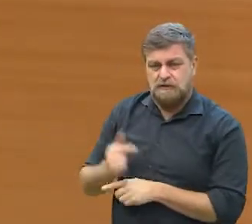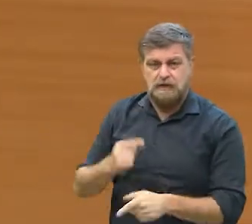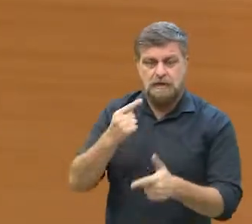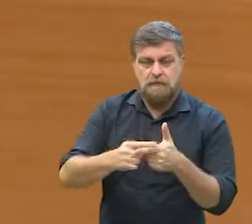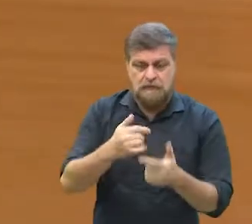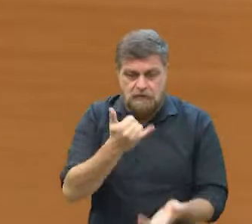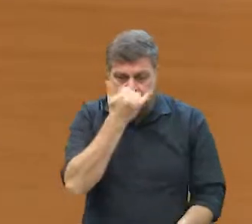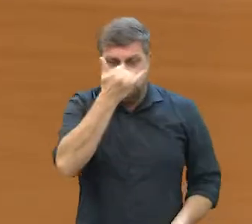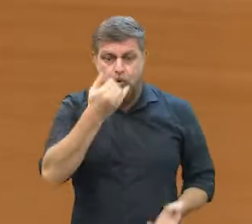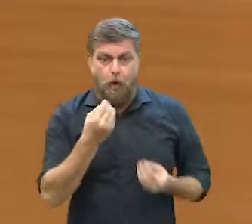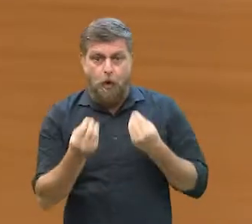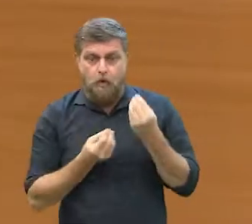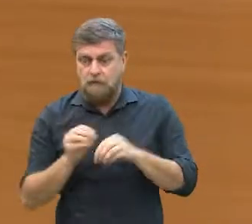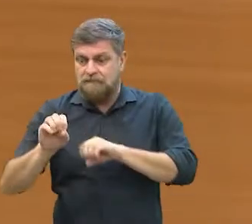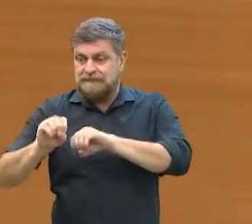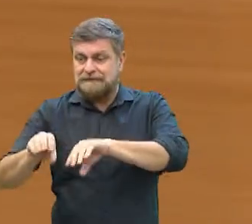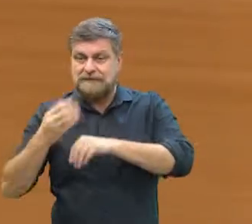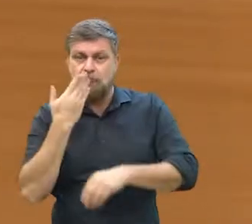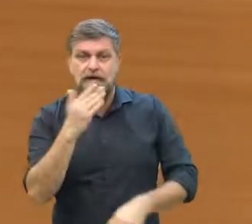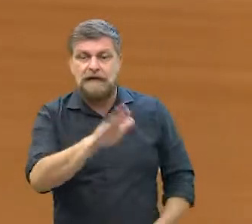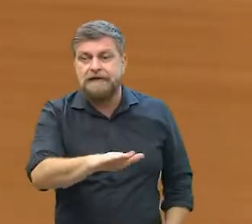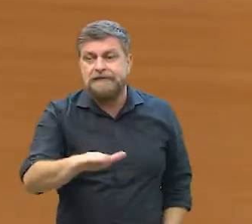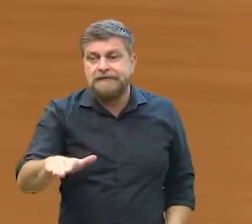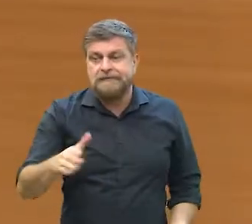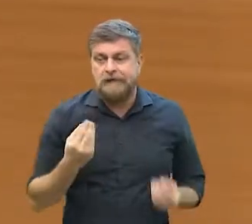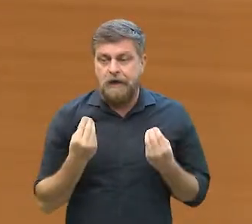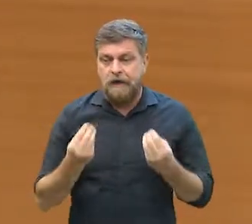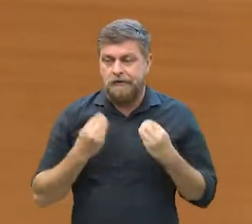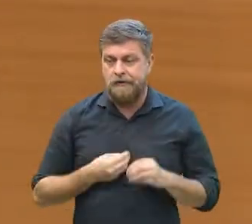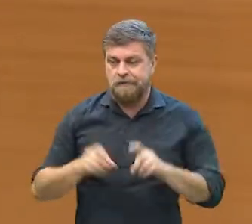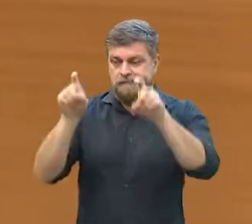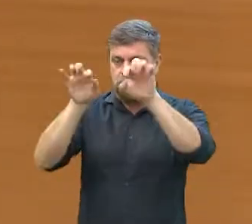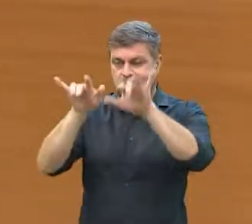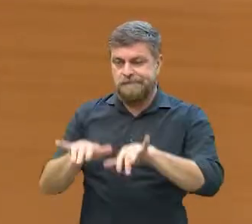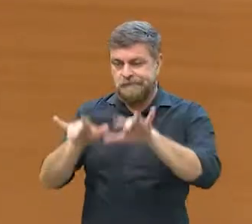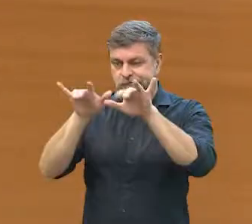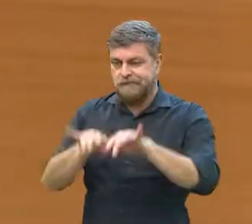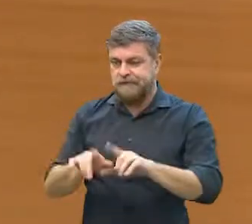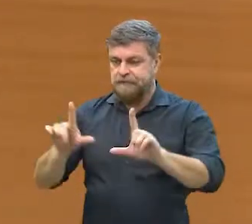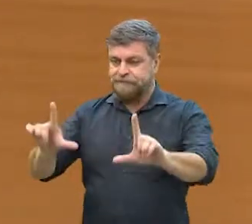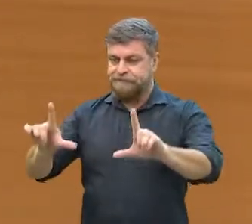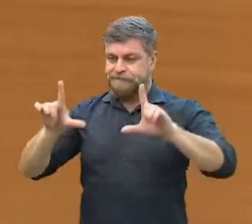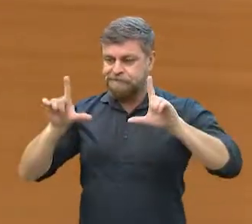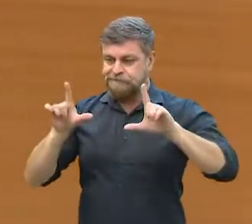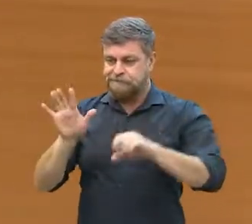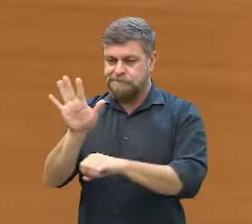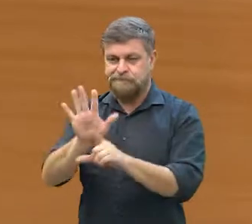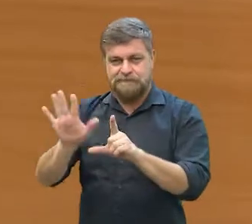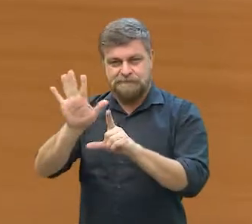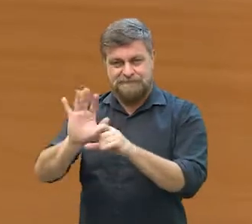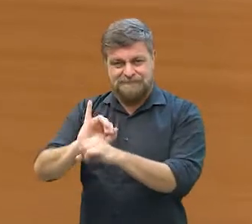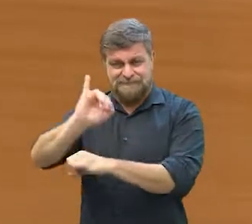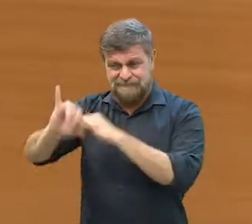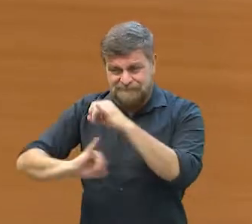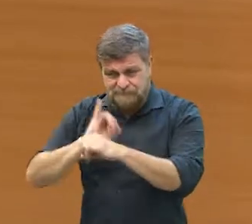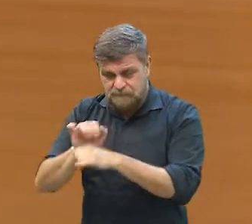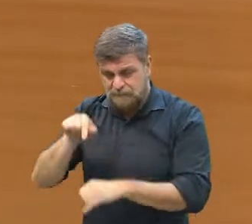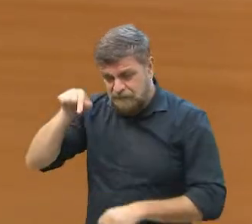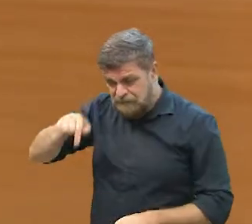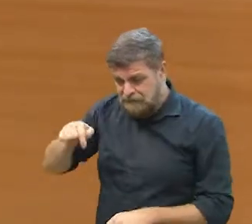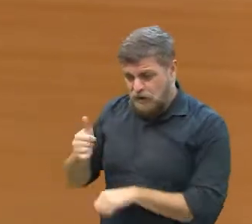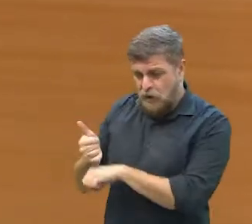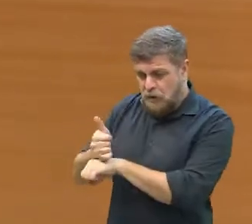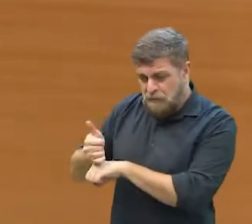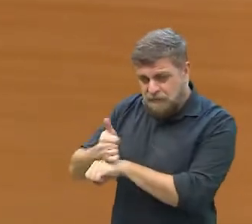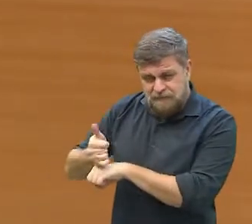apareceu o problema. Como é que você dá aula para crianças por meio do computador, né? Então, exigiu um